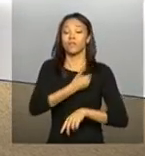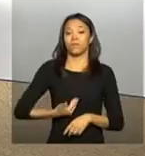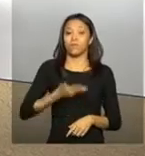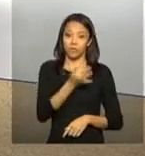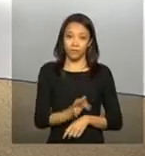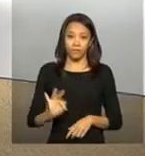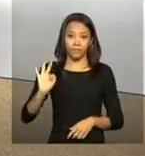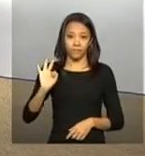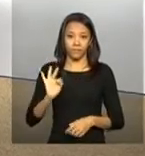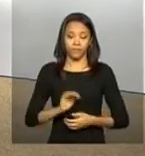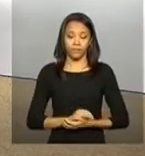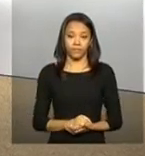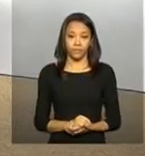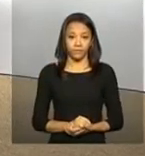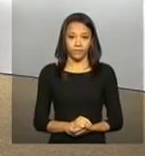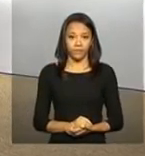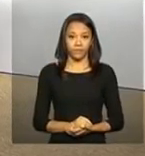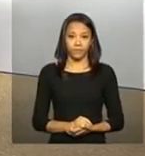a TV do Governo Federal.